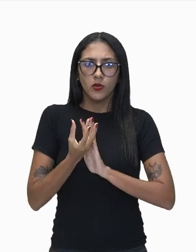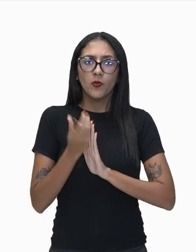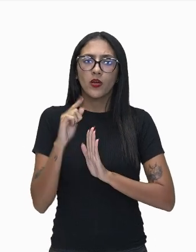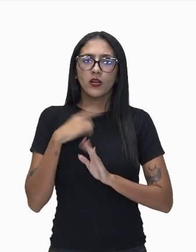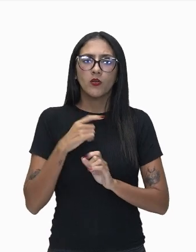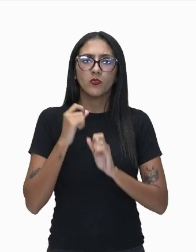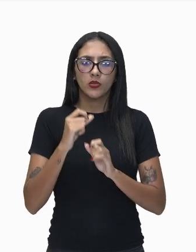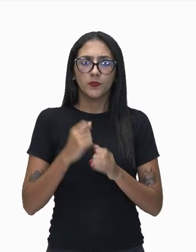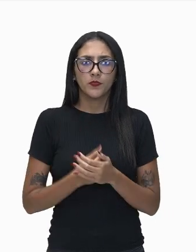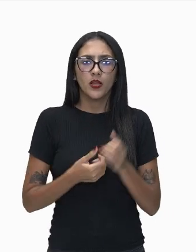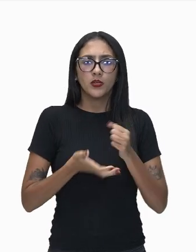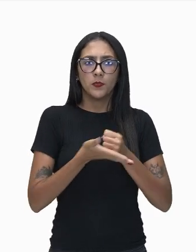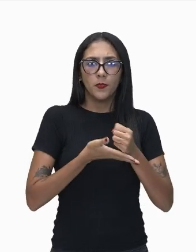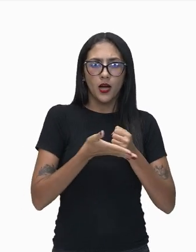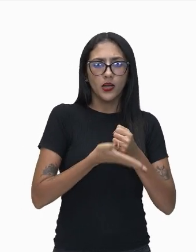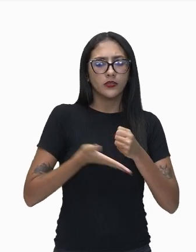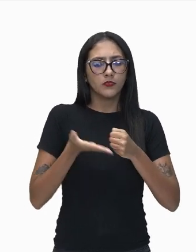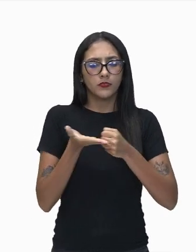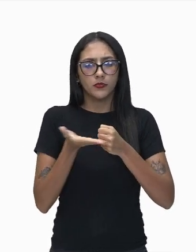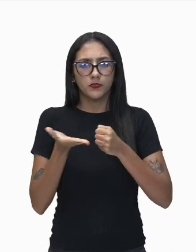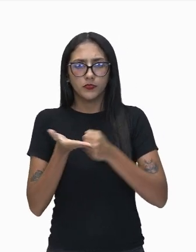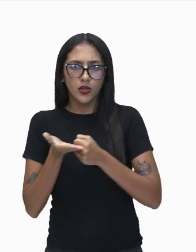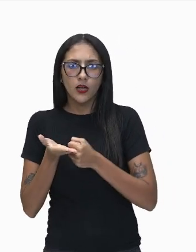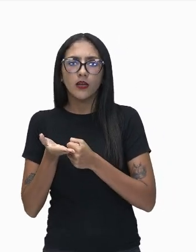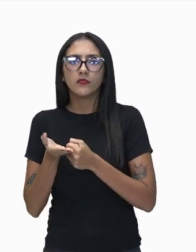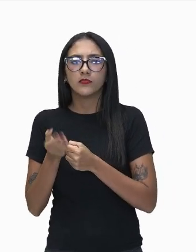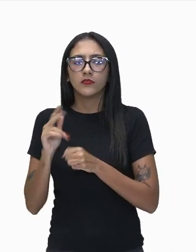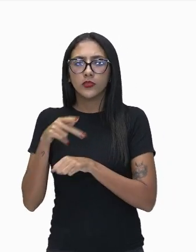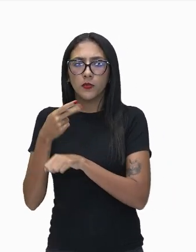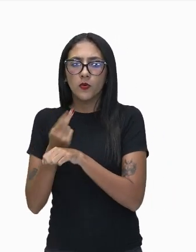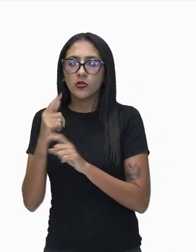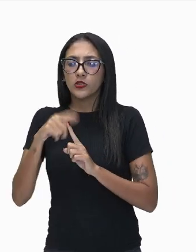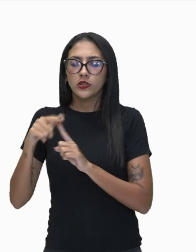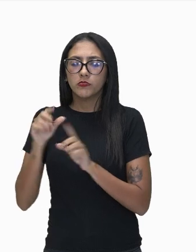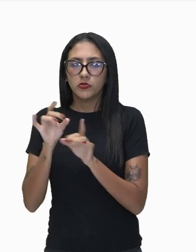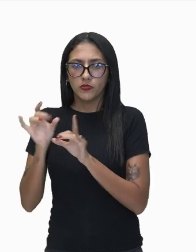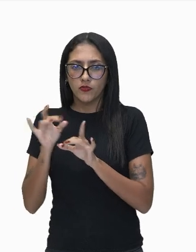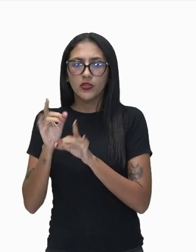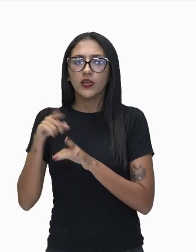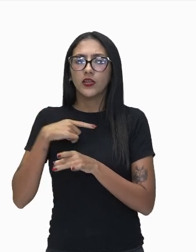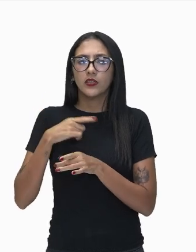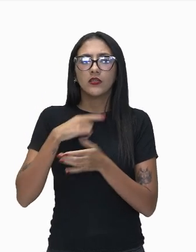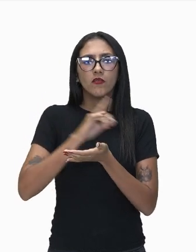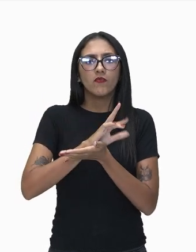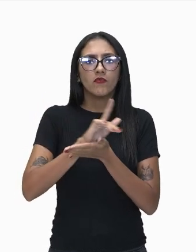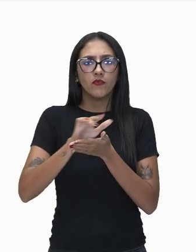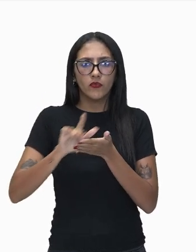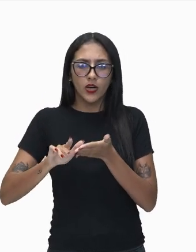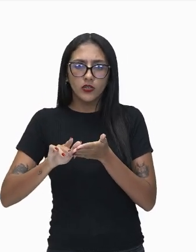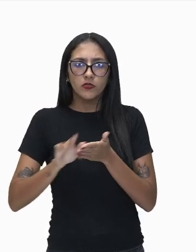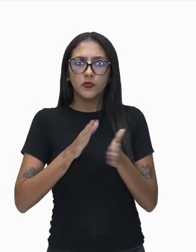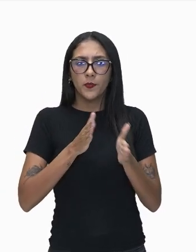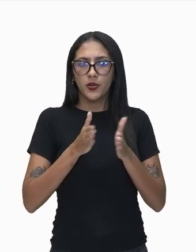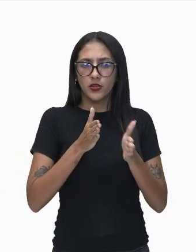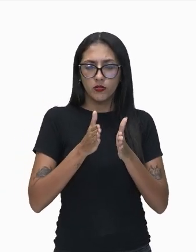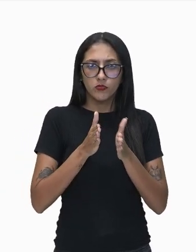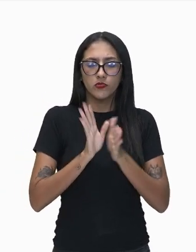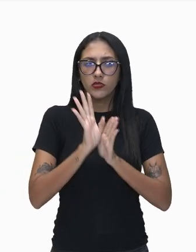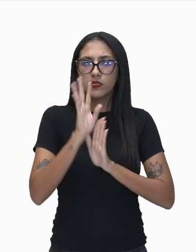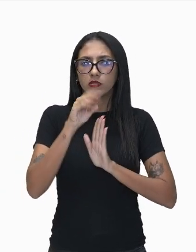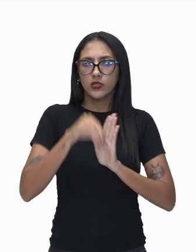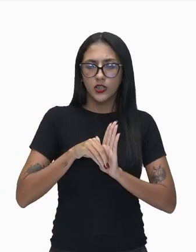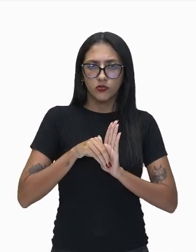base de bens intermediários e de bens de consumo e representam diferentes estágios que são